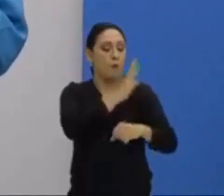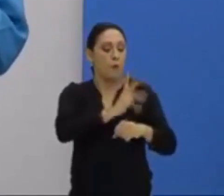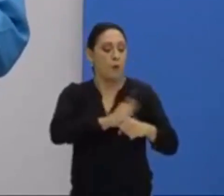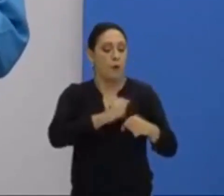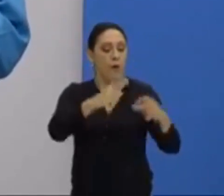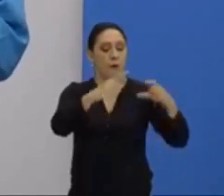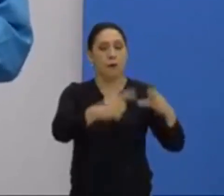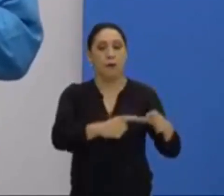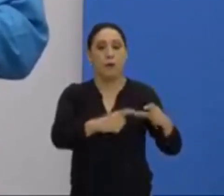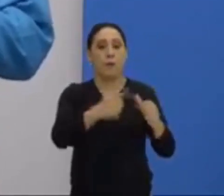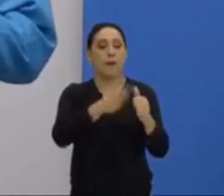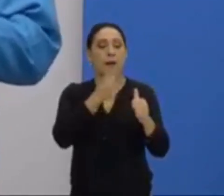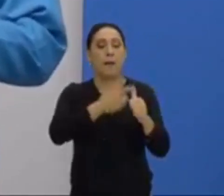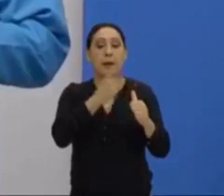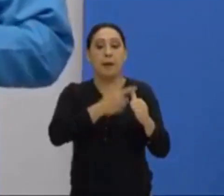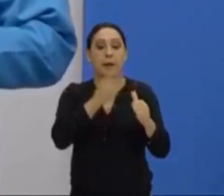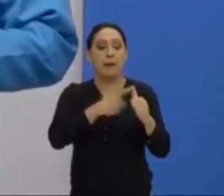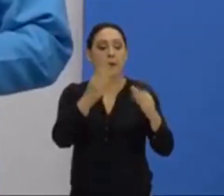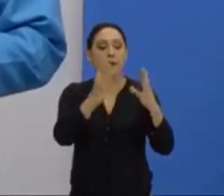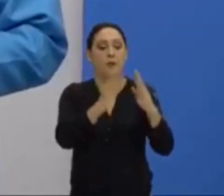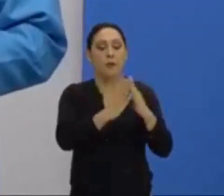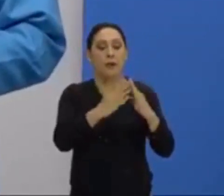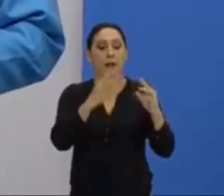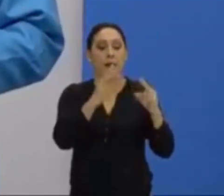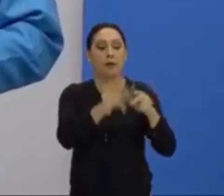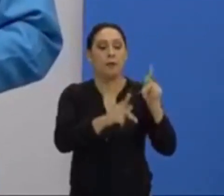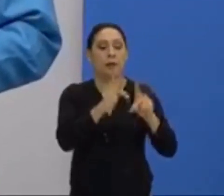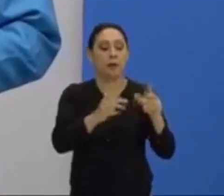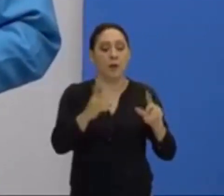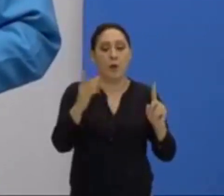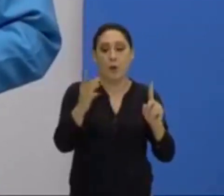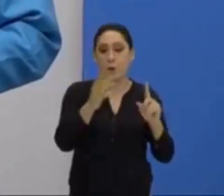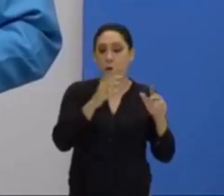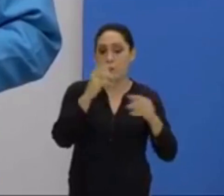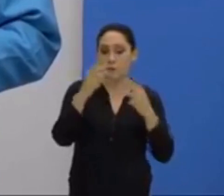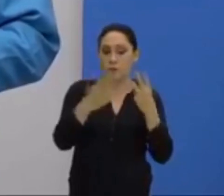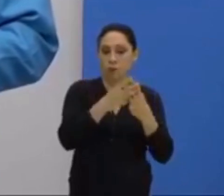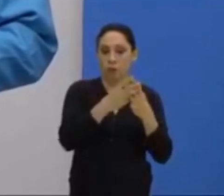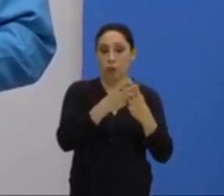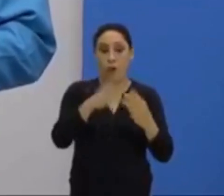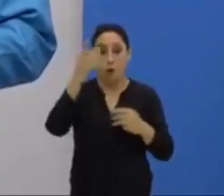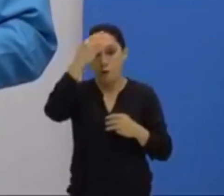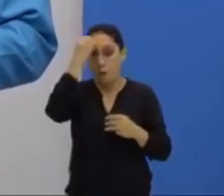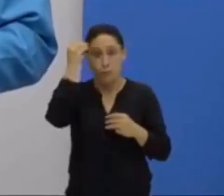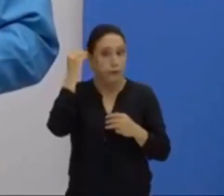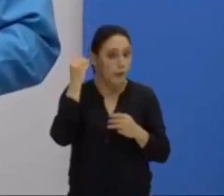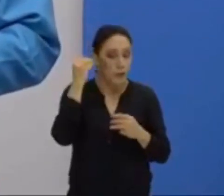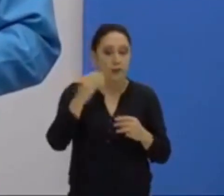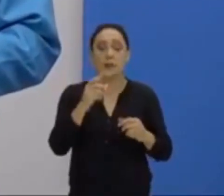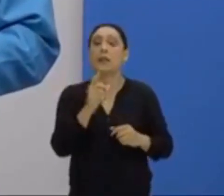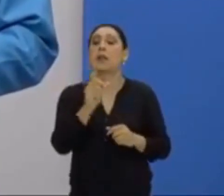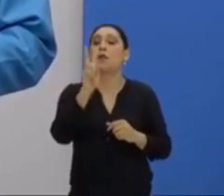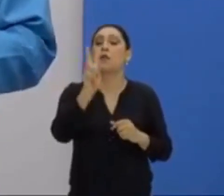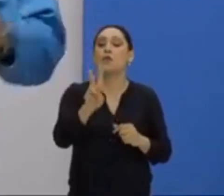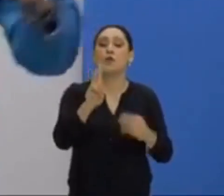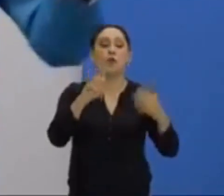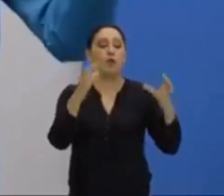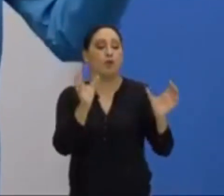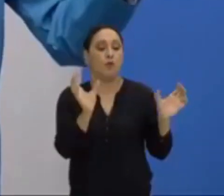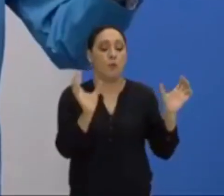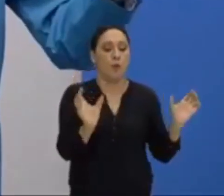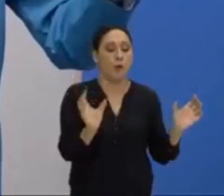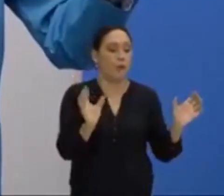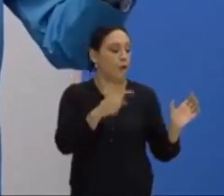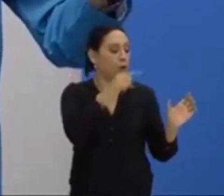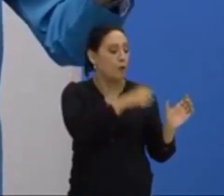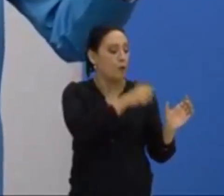território, primeiramente, ocupado pelos judeus. Não te esquece que dois povos lutam para ter o controle desse território. De